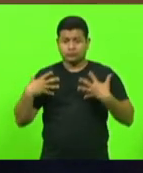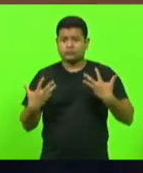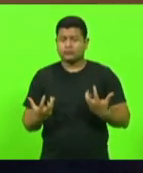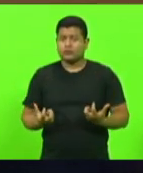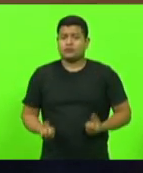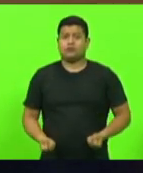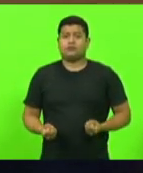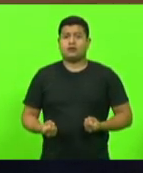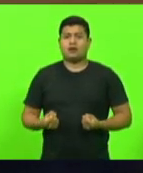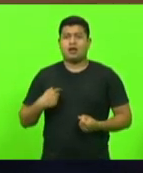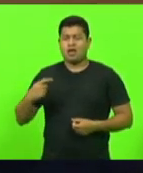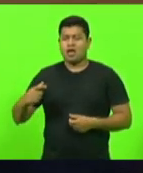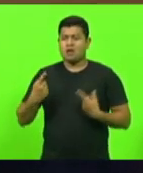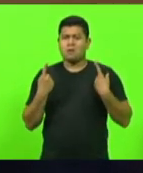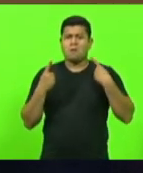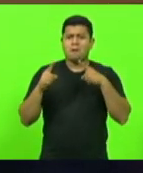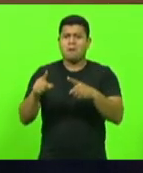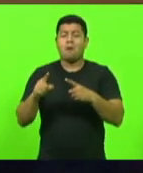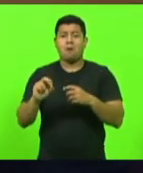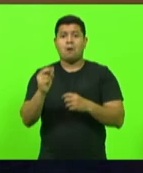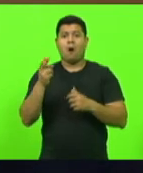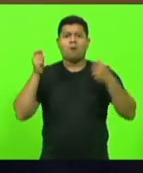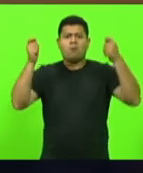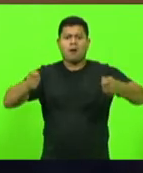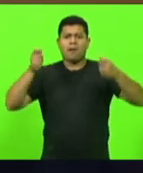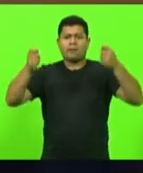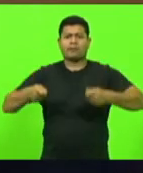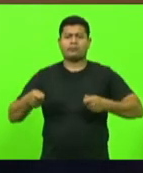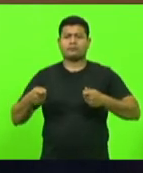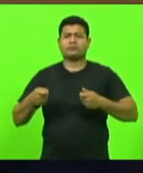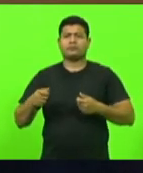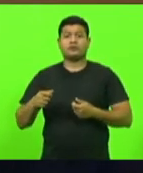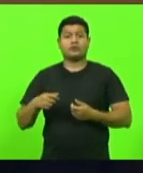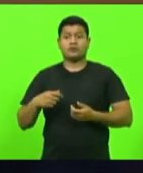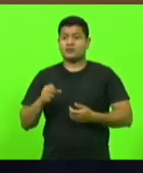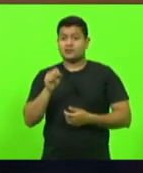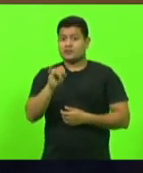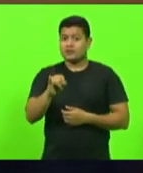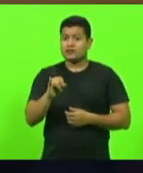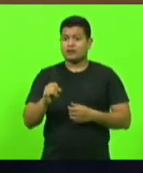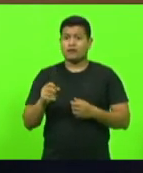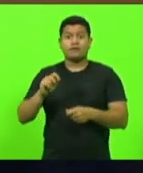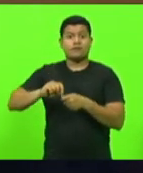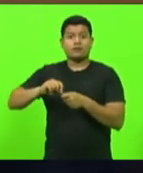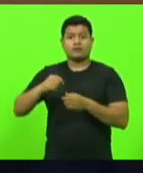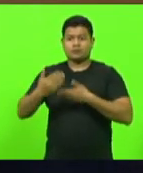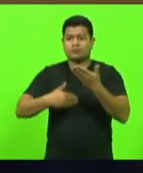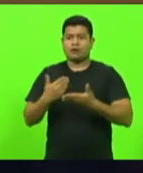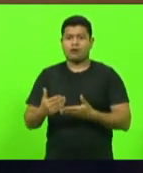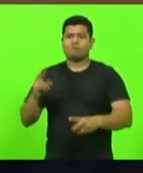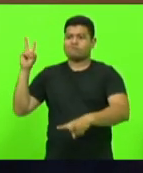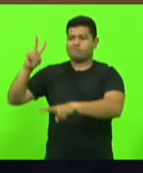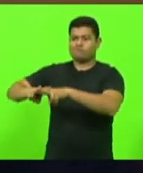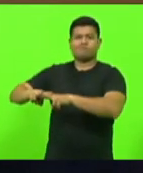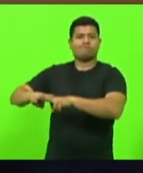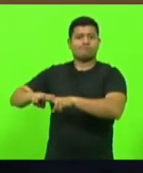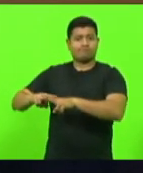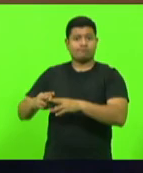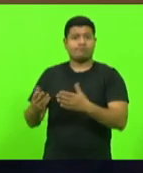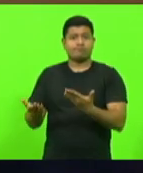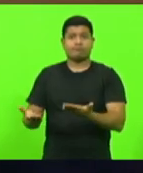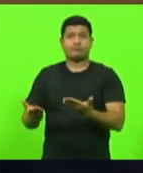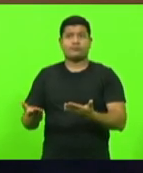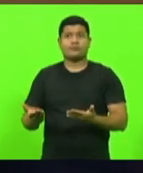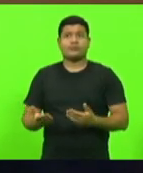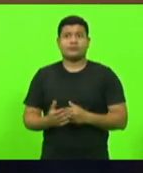pode fazer nenhum tipo de protesto nada porque senão ele vai para a cadeia e e olha qual